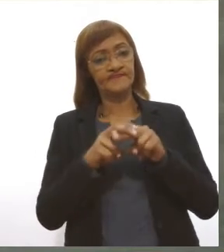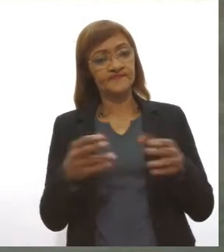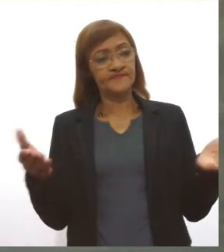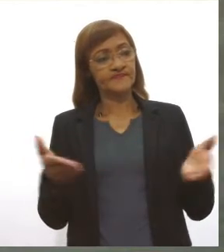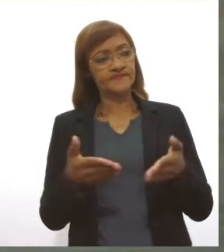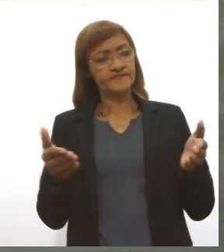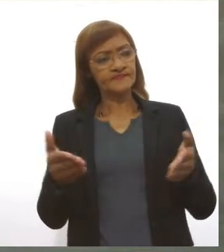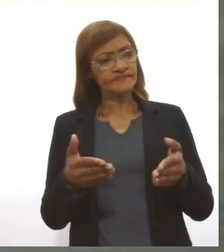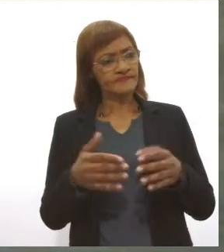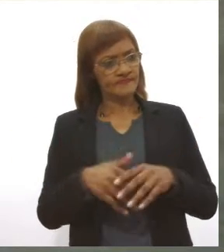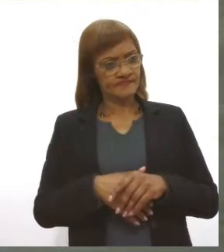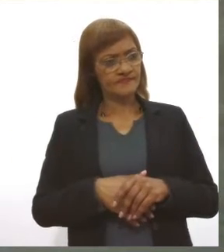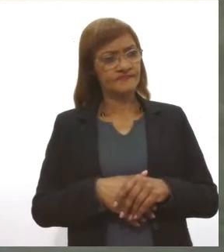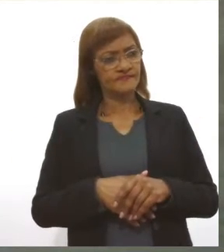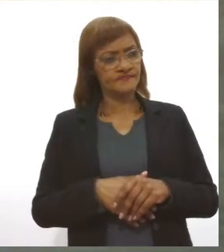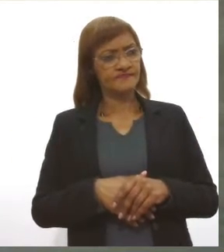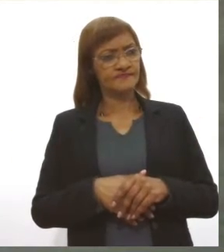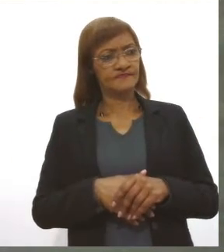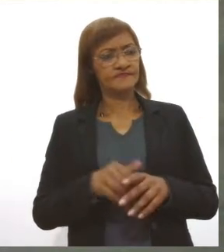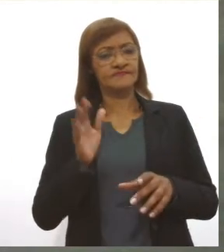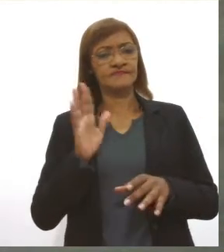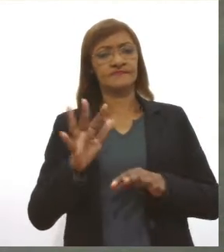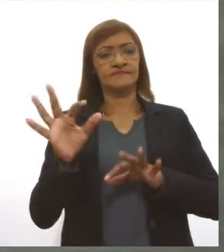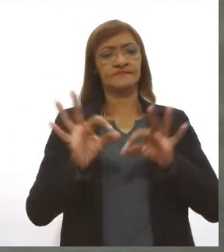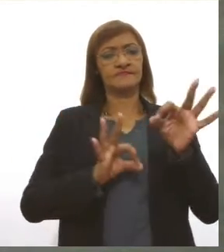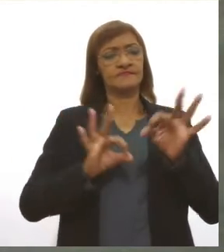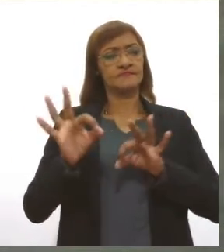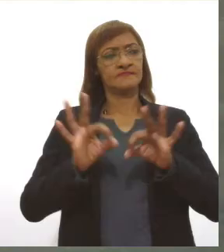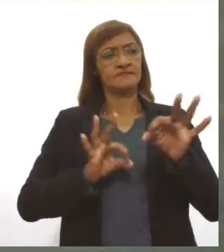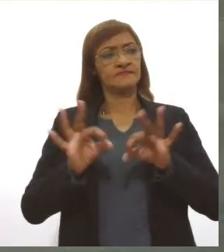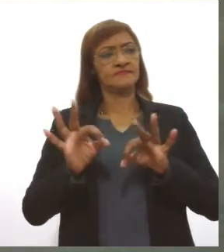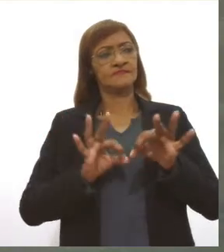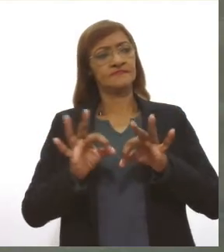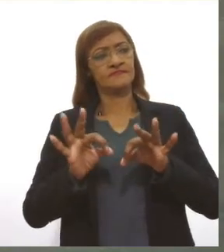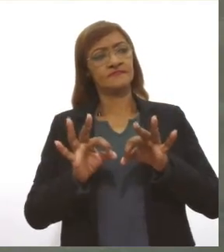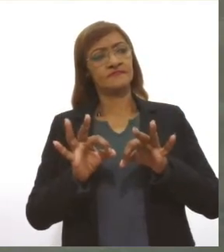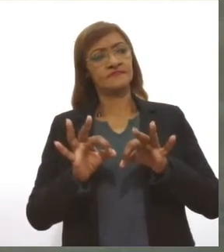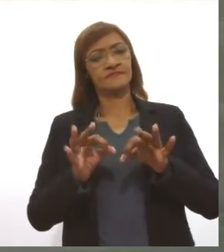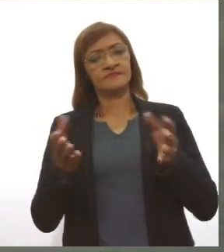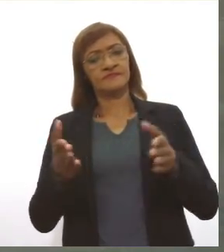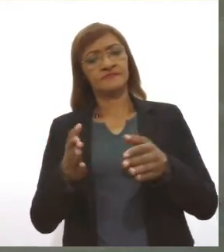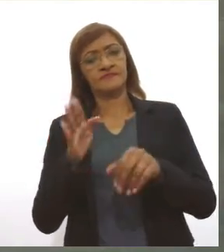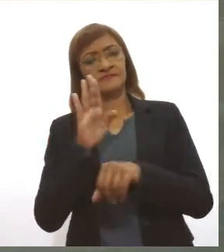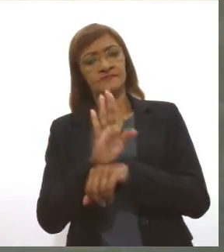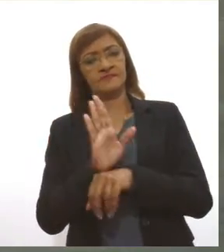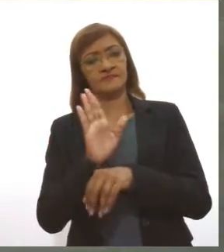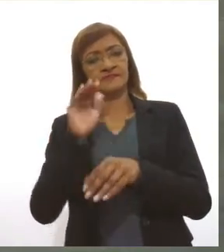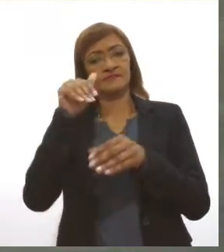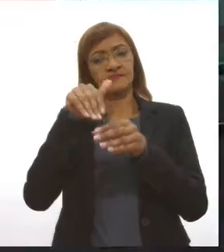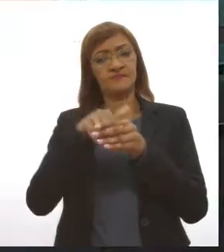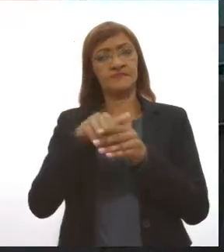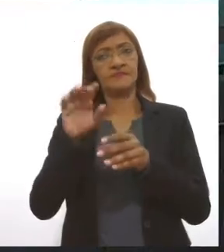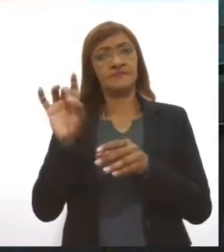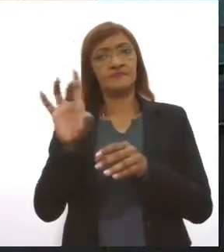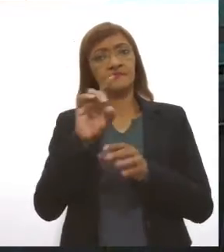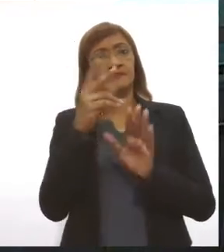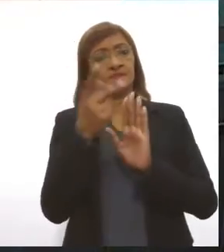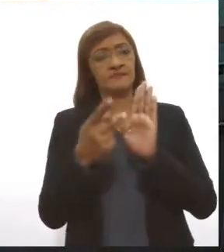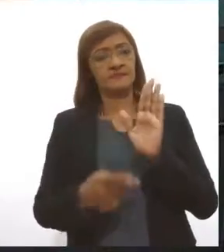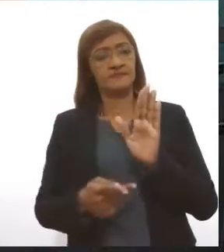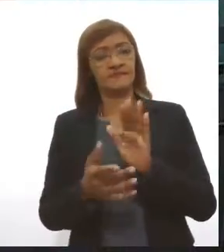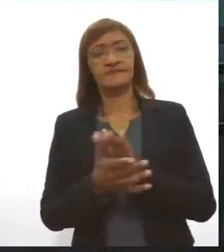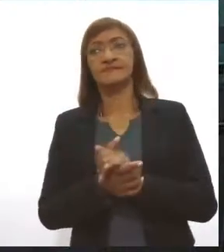parlamentares estão já se preparando para essa tarde de apreciação e votação desses projetos. É importante